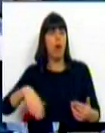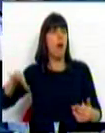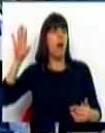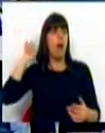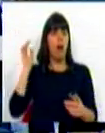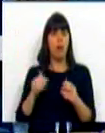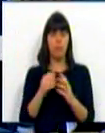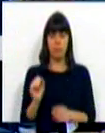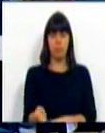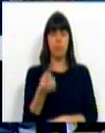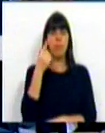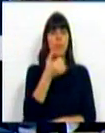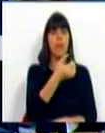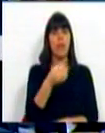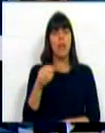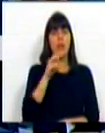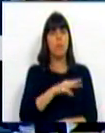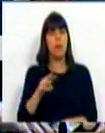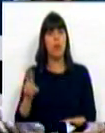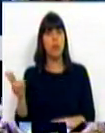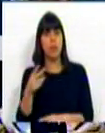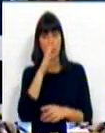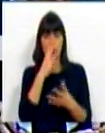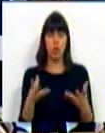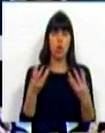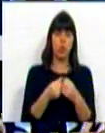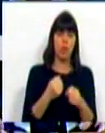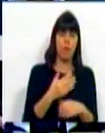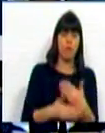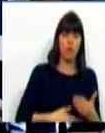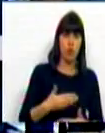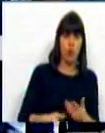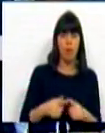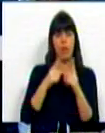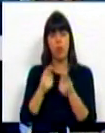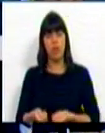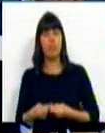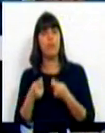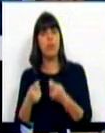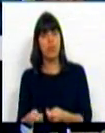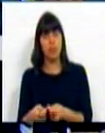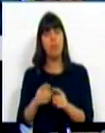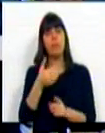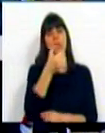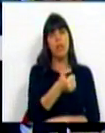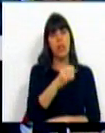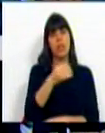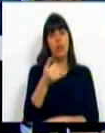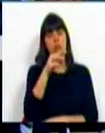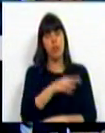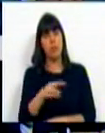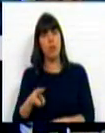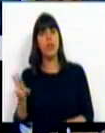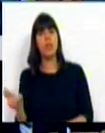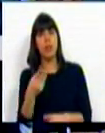anos pela primeira vez, os 500 milhões de euros. E, se juntarmos o funcionamento ao investimento, atinge 502 milhões de